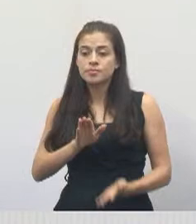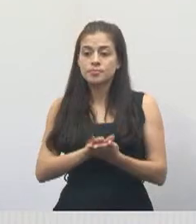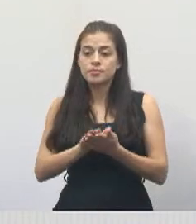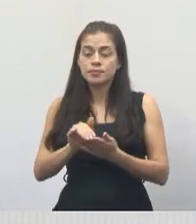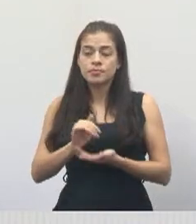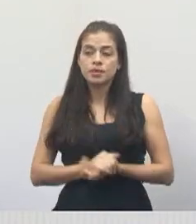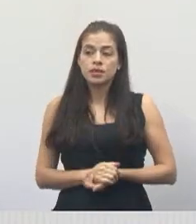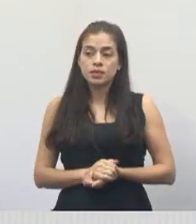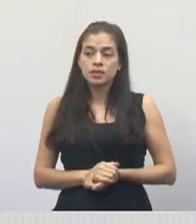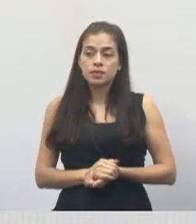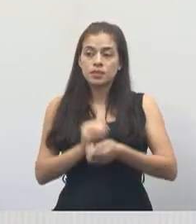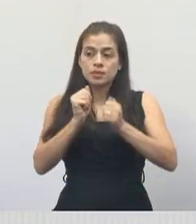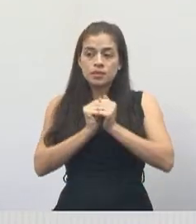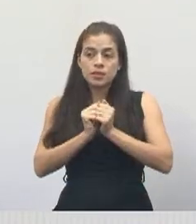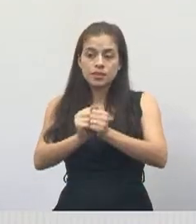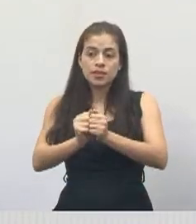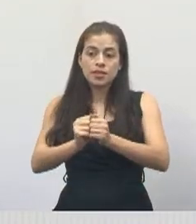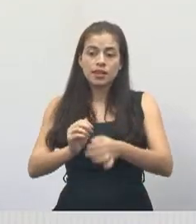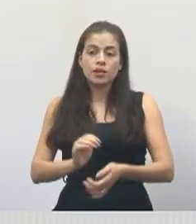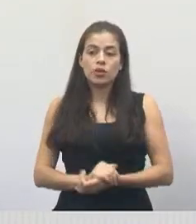Jacarei. Estamos juntos.